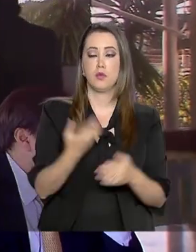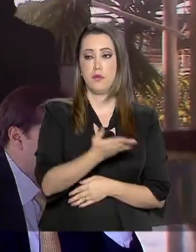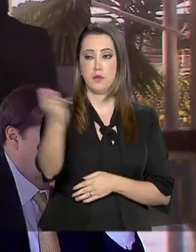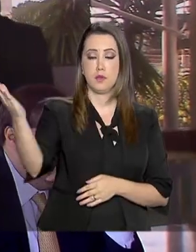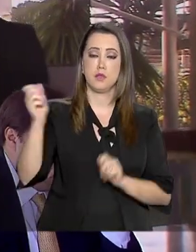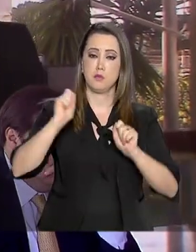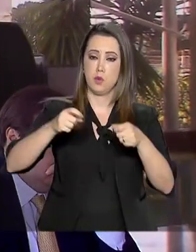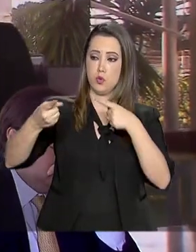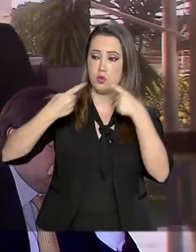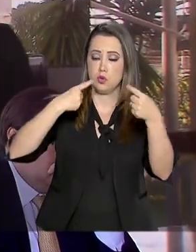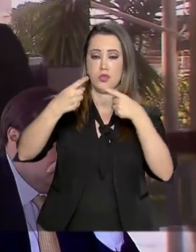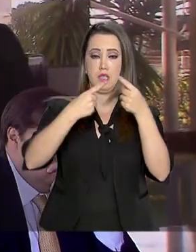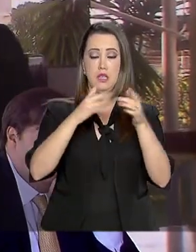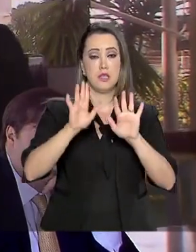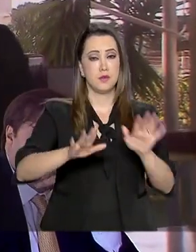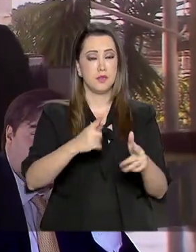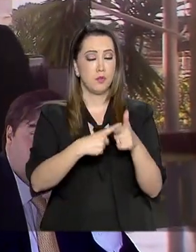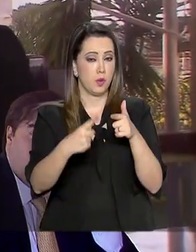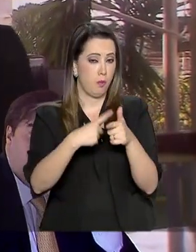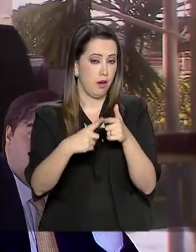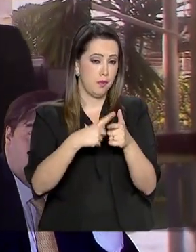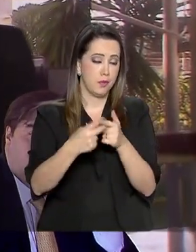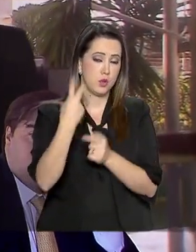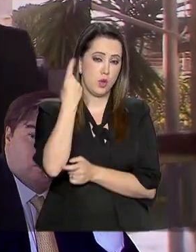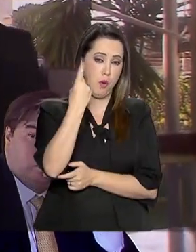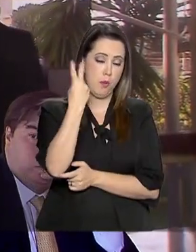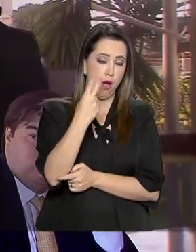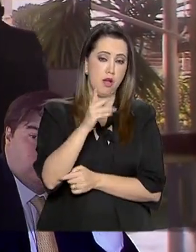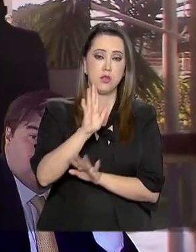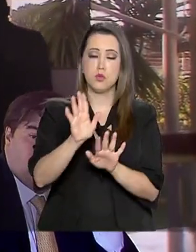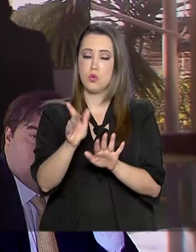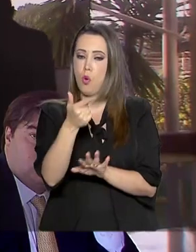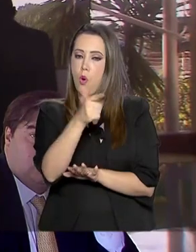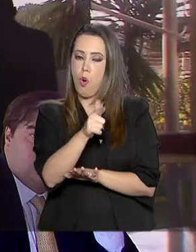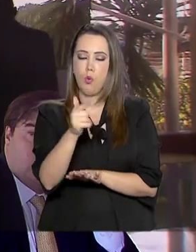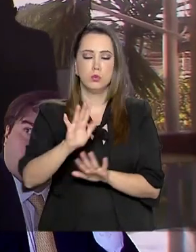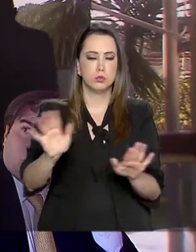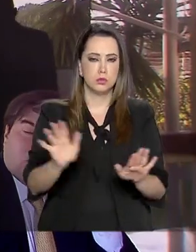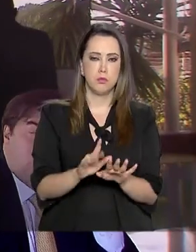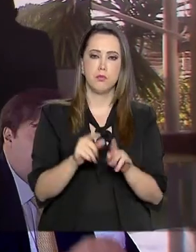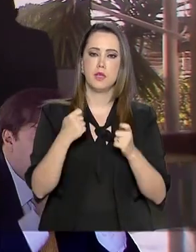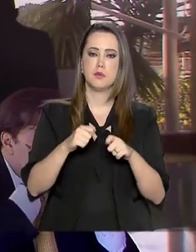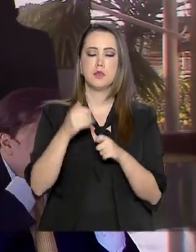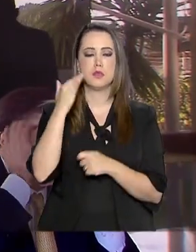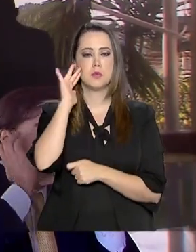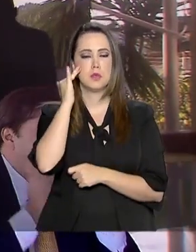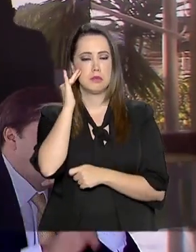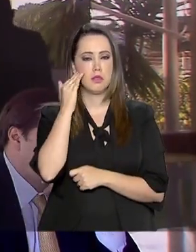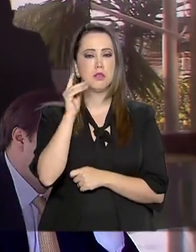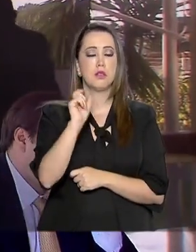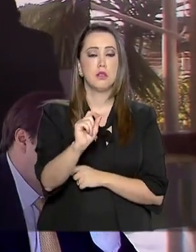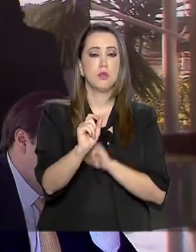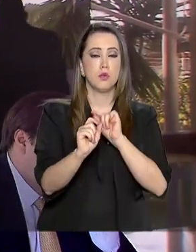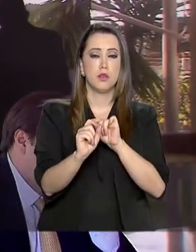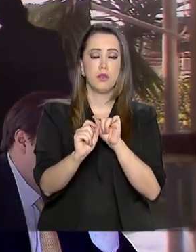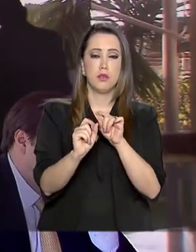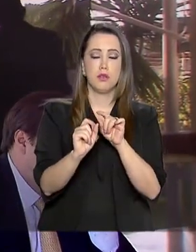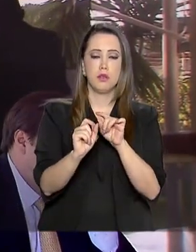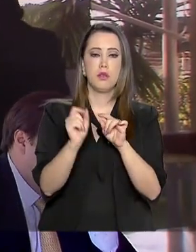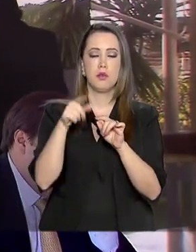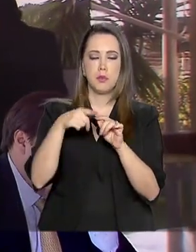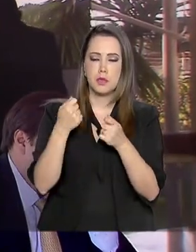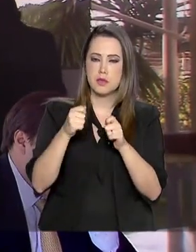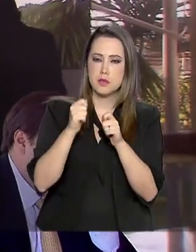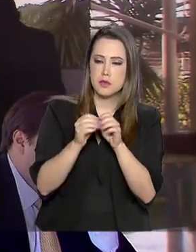o diálogo. Temos problemas que são comuns, outros não, mas temos que ceder um dado momento, né, para poder ganhar lá na frente.